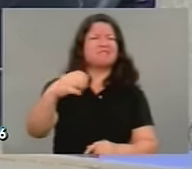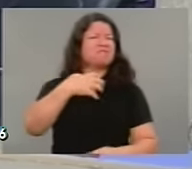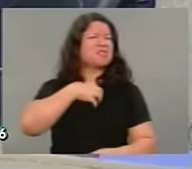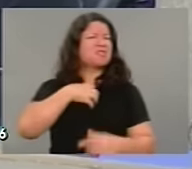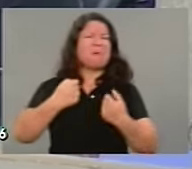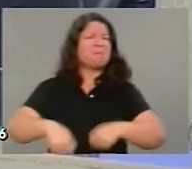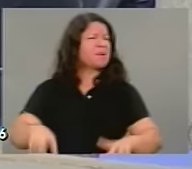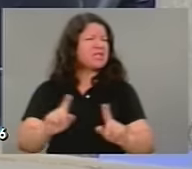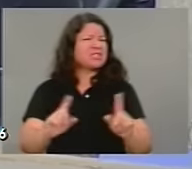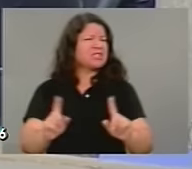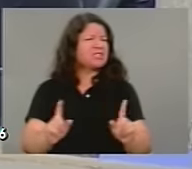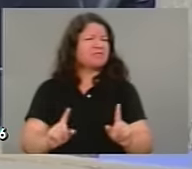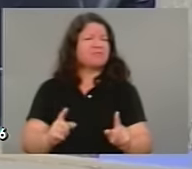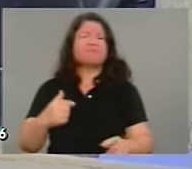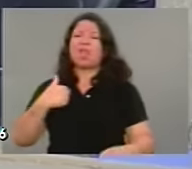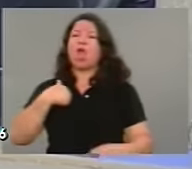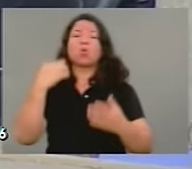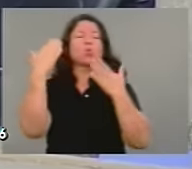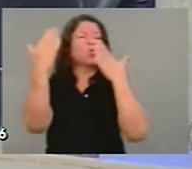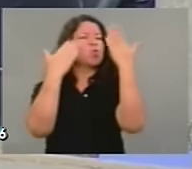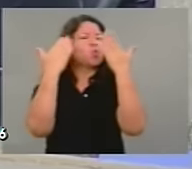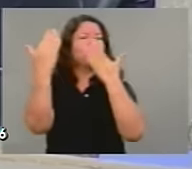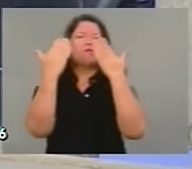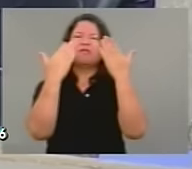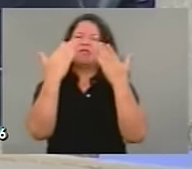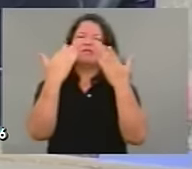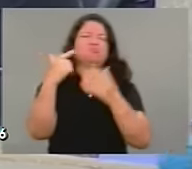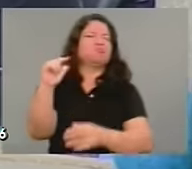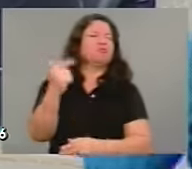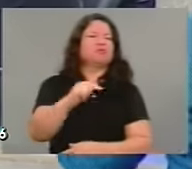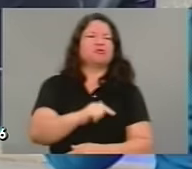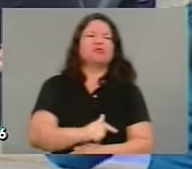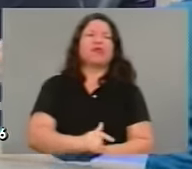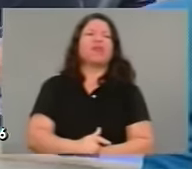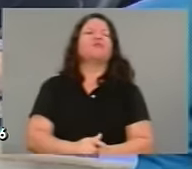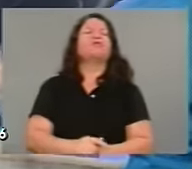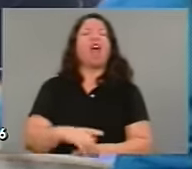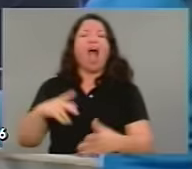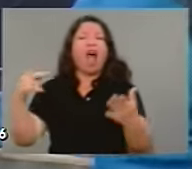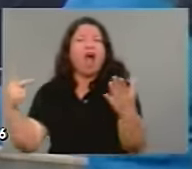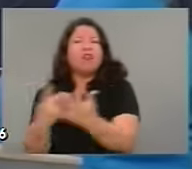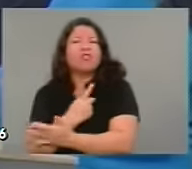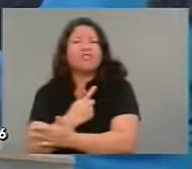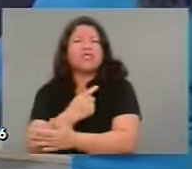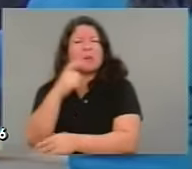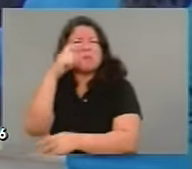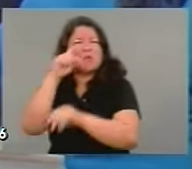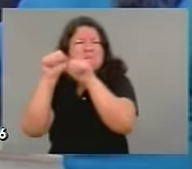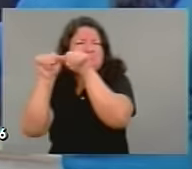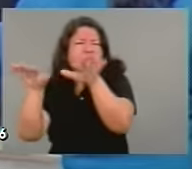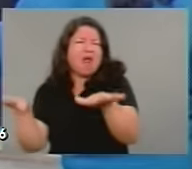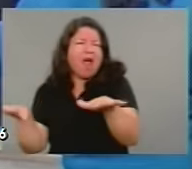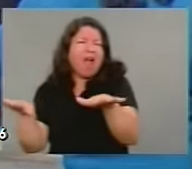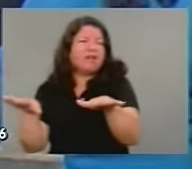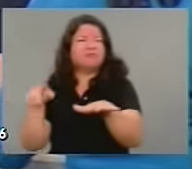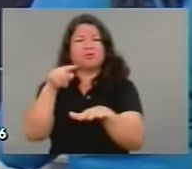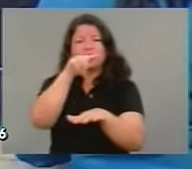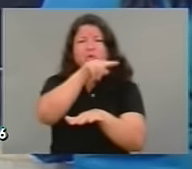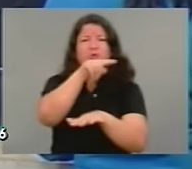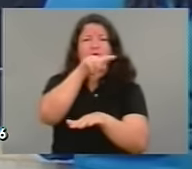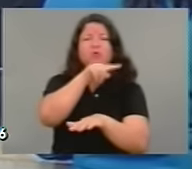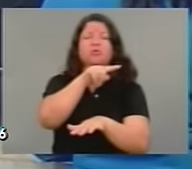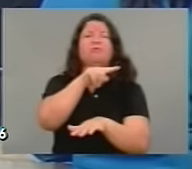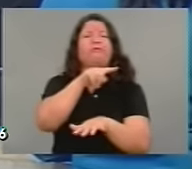não tem a menor dúvida que esse episódio em nada maculará a sua reputação, em nada maculará a sua